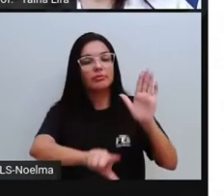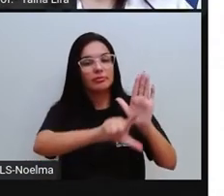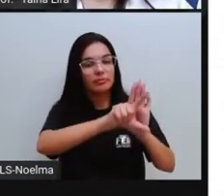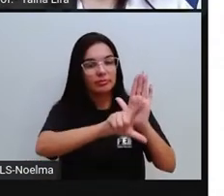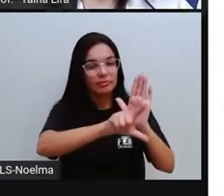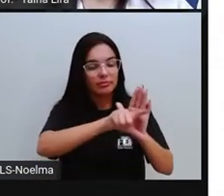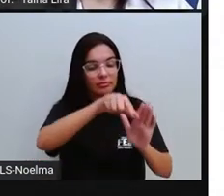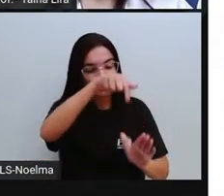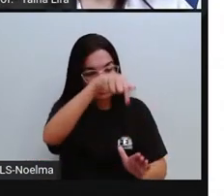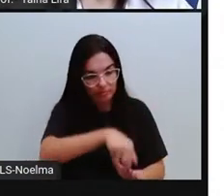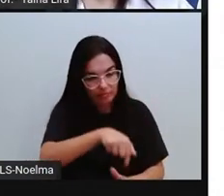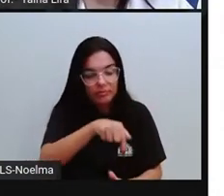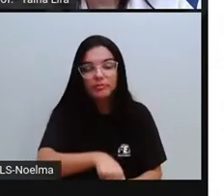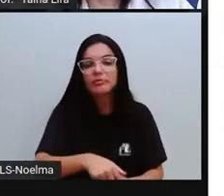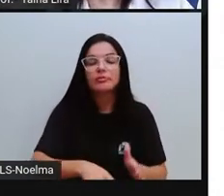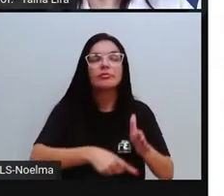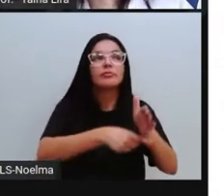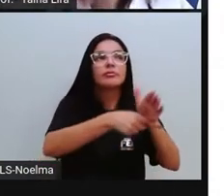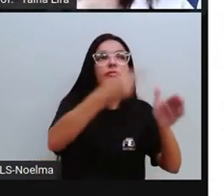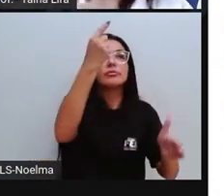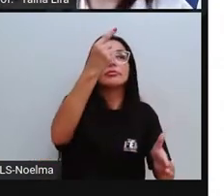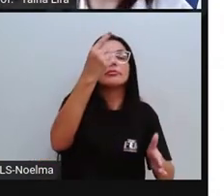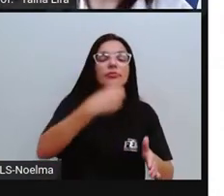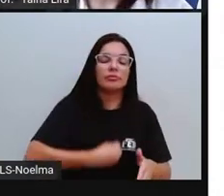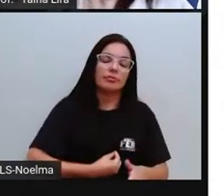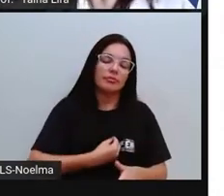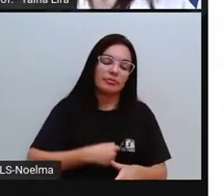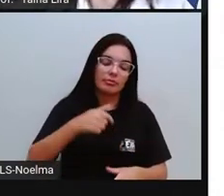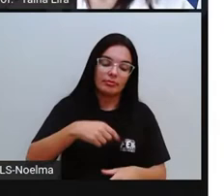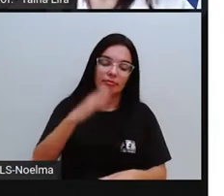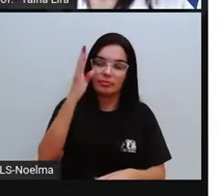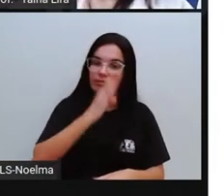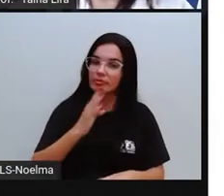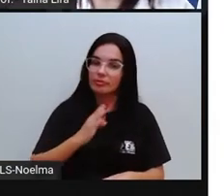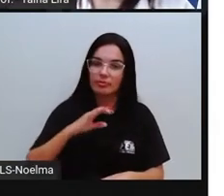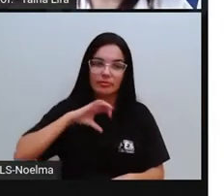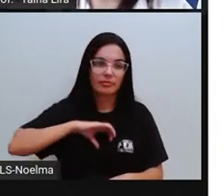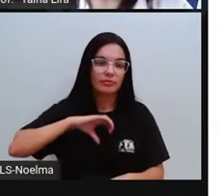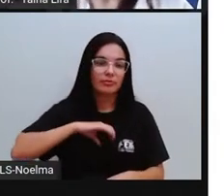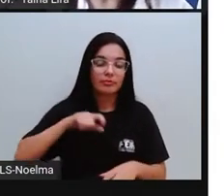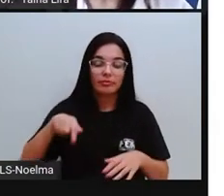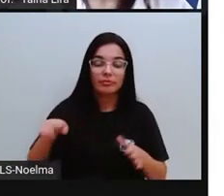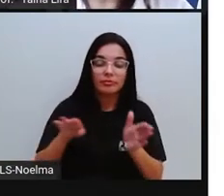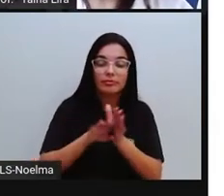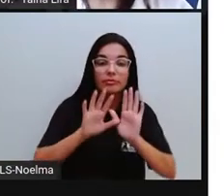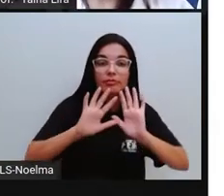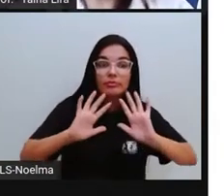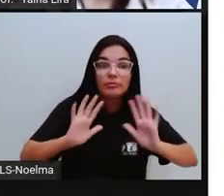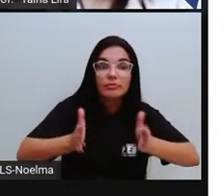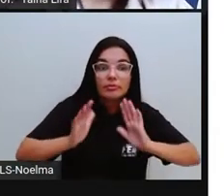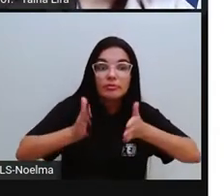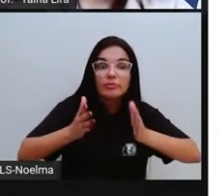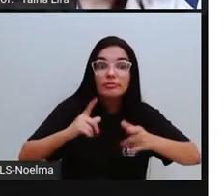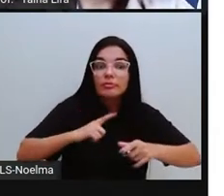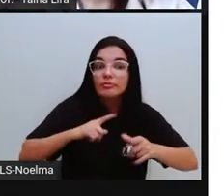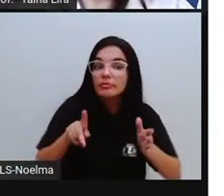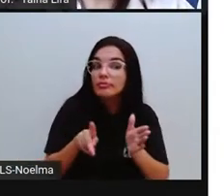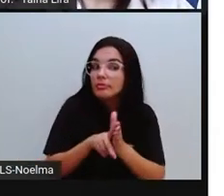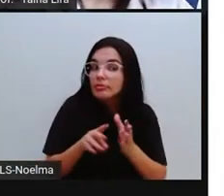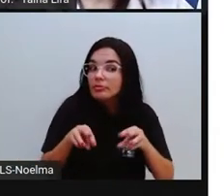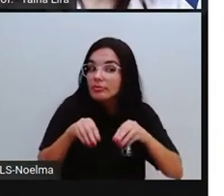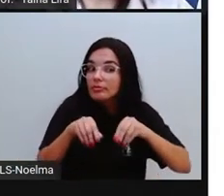habitante, os primeiros habitantes do Brasil, afinal de contas, quando os portugueses chegaram, eles já habitavam a terra,